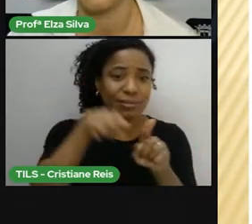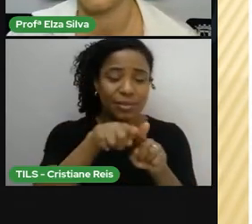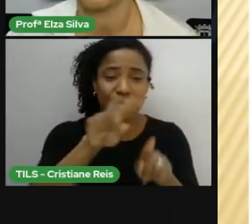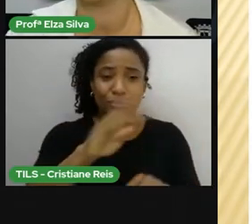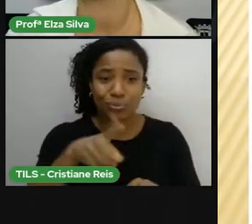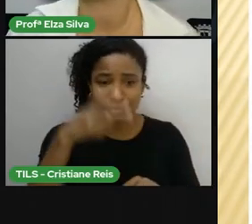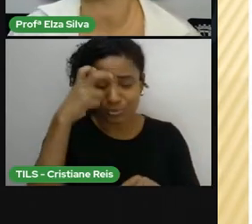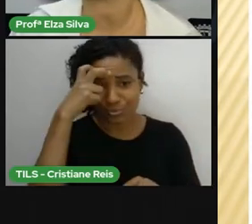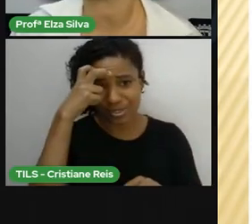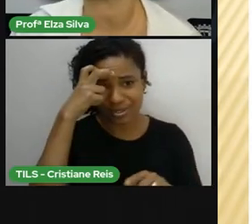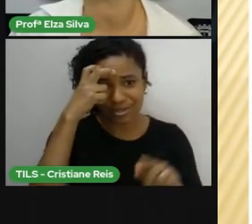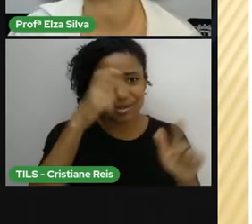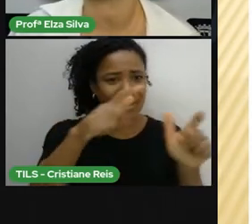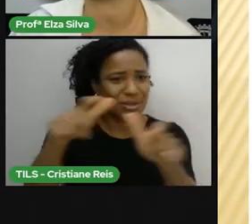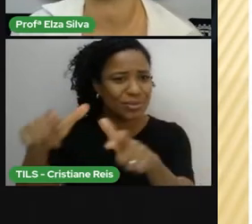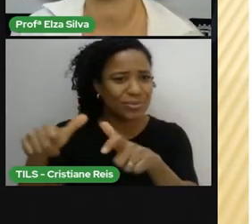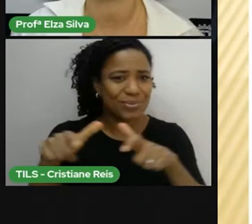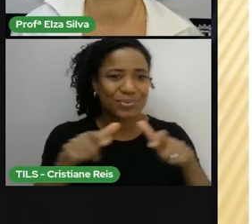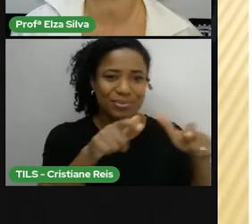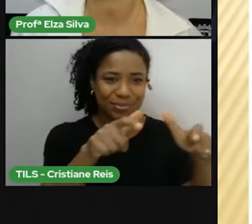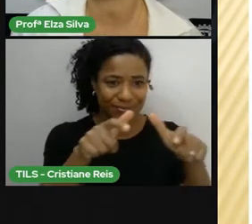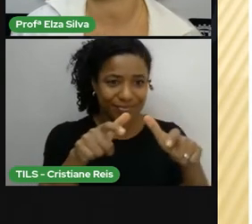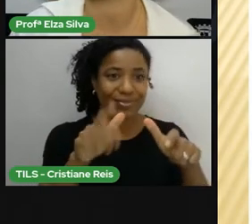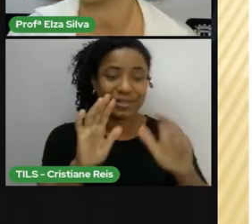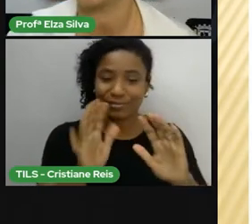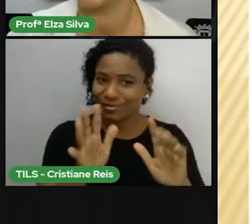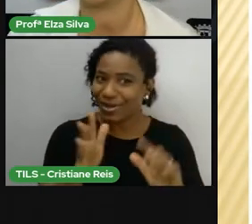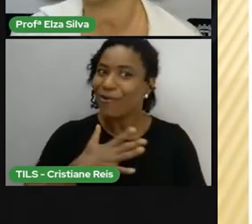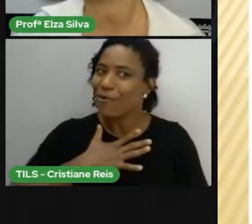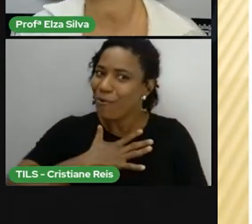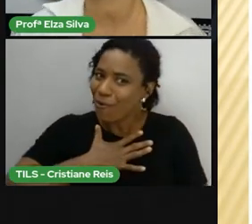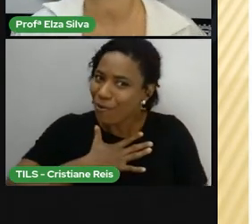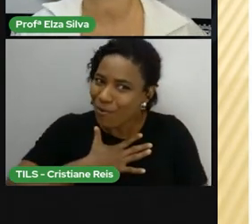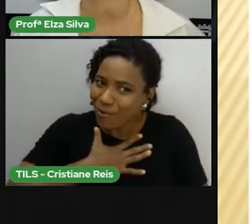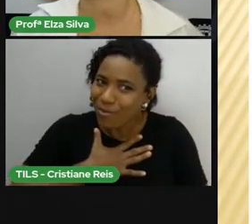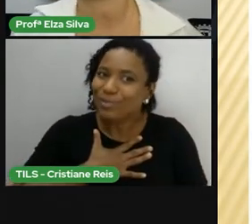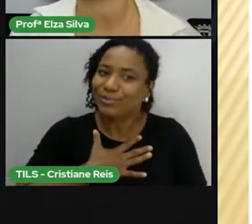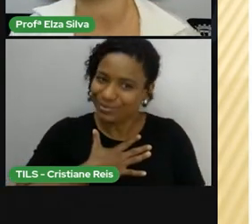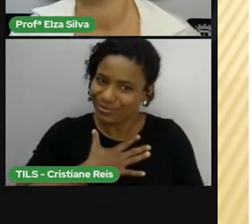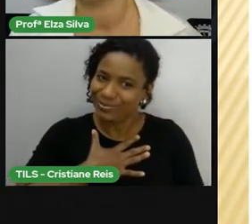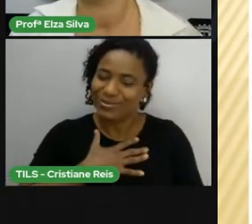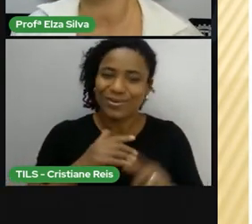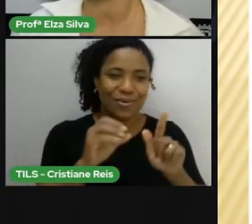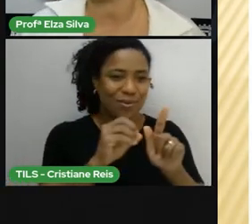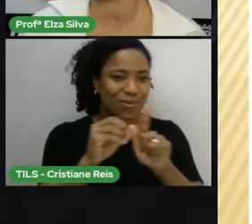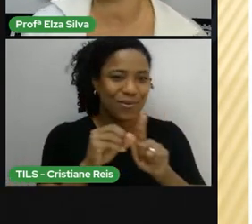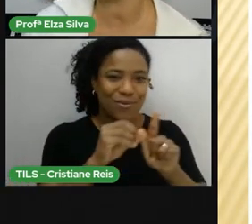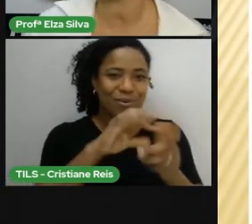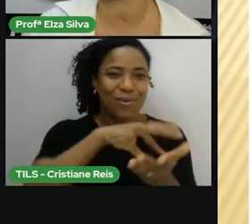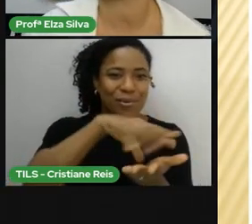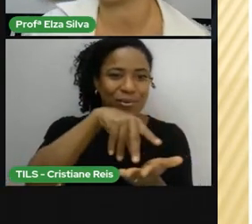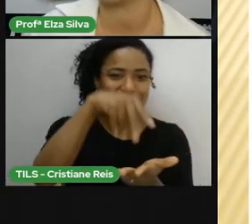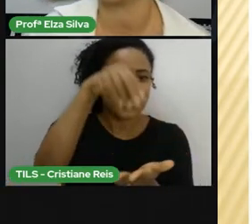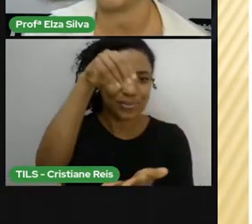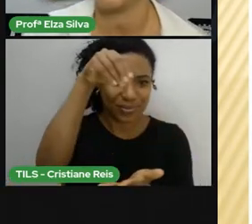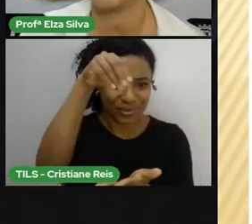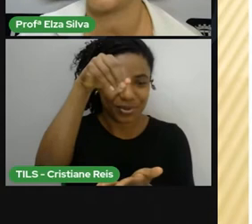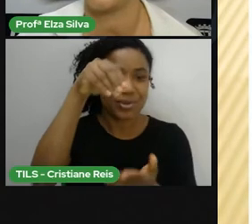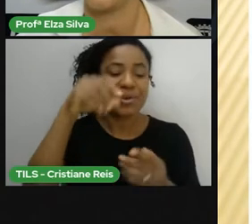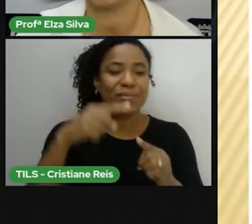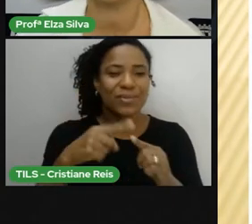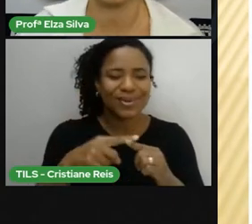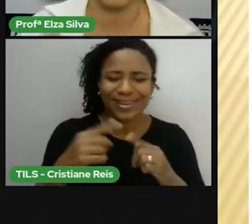E eu já falei Para vocês Sobre o meu entusiasmo Em relação A esta ferramenta Porque além De você se